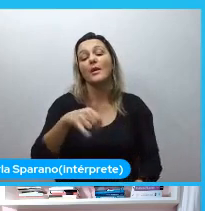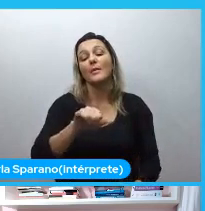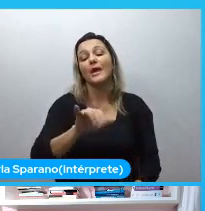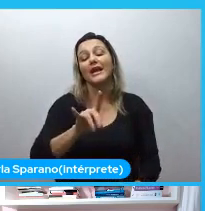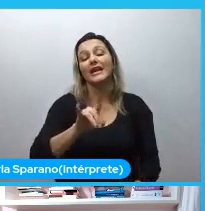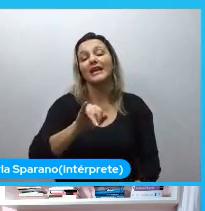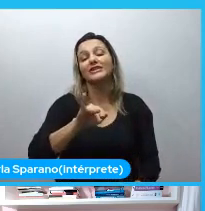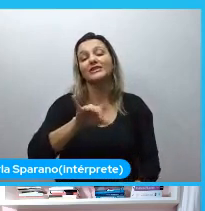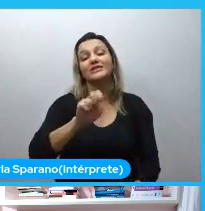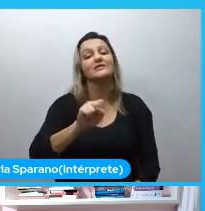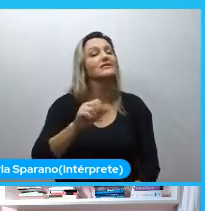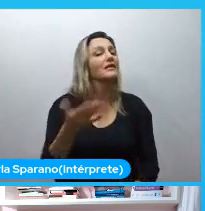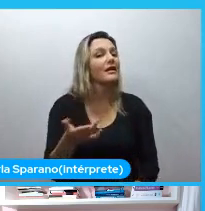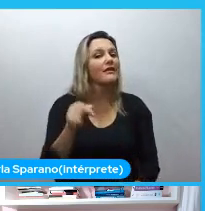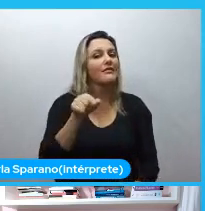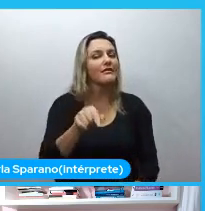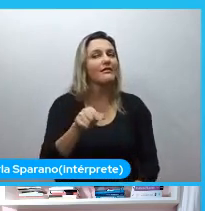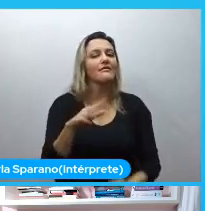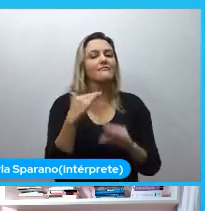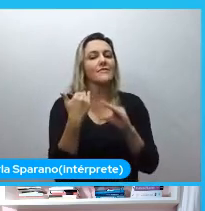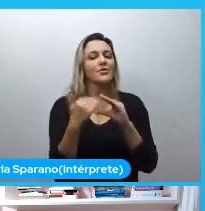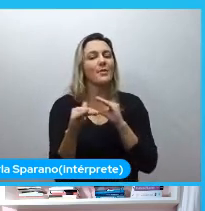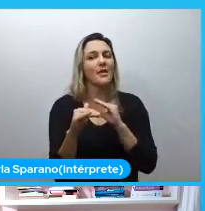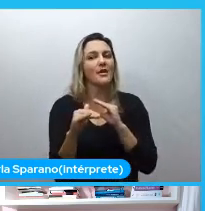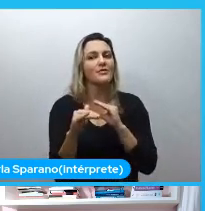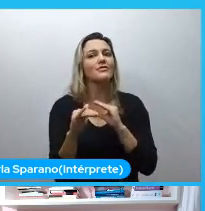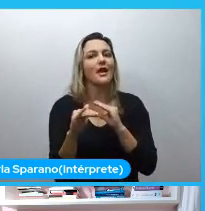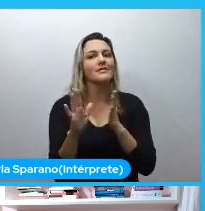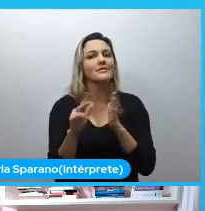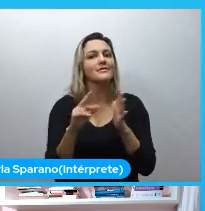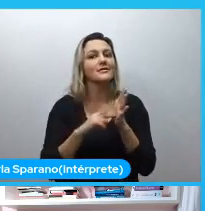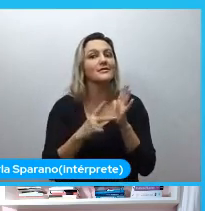assim, esse exato momento que a gente deu esse pontapé.